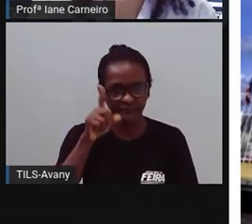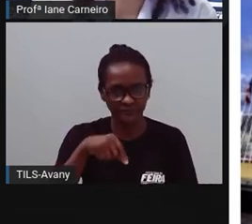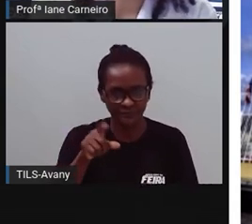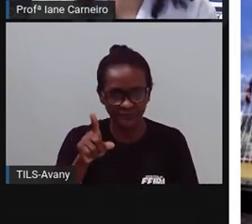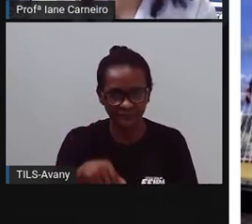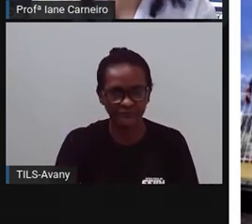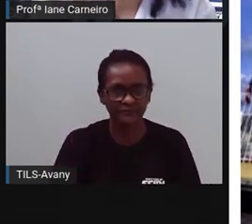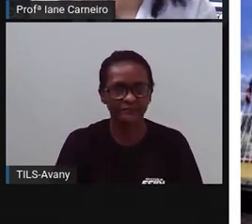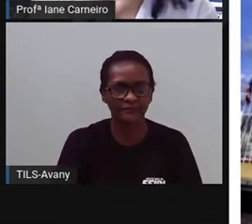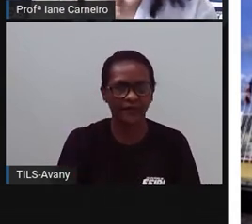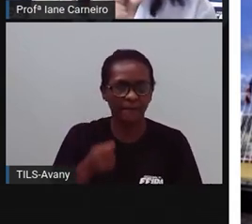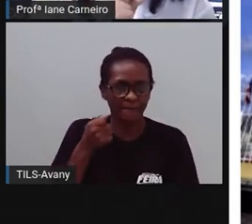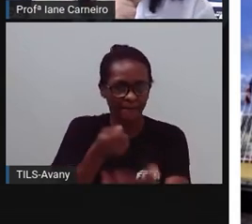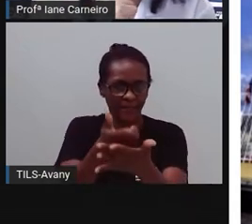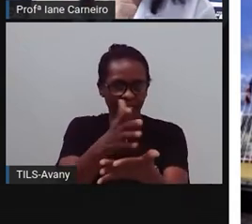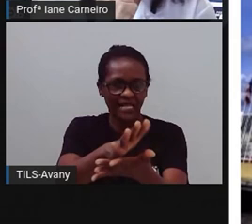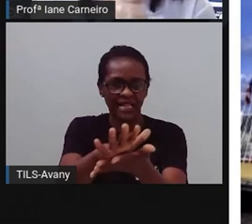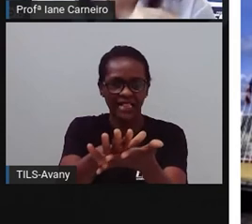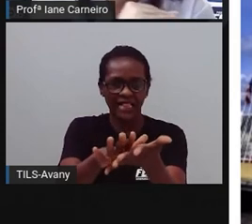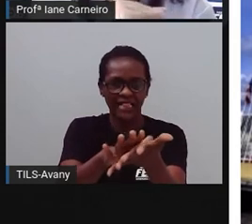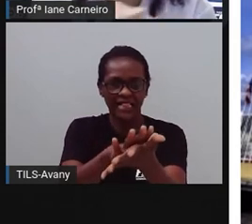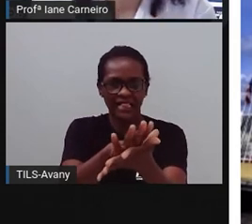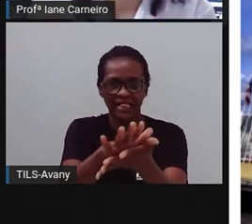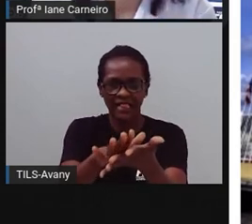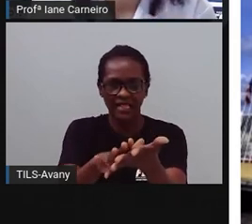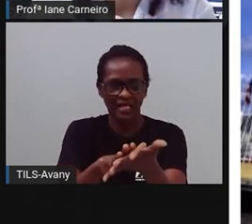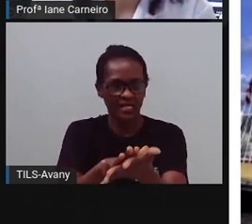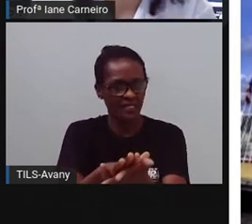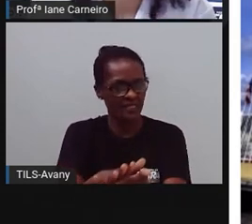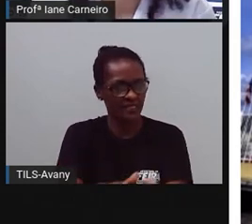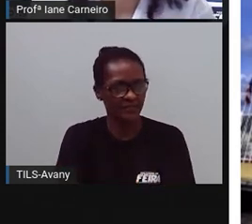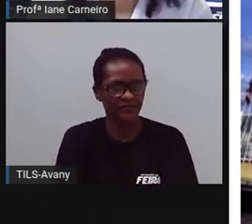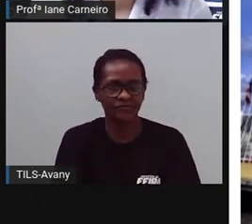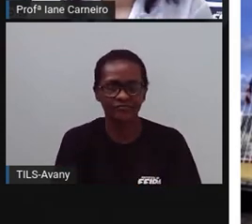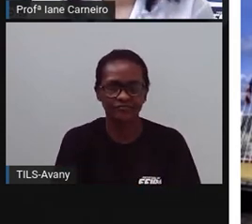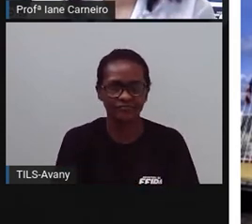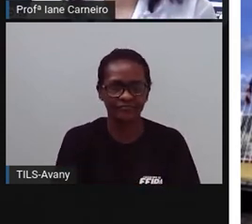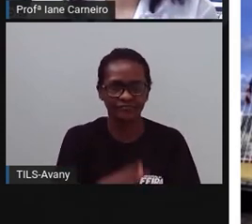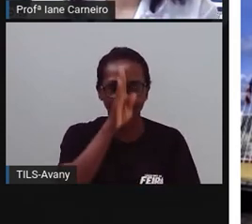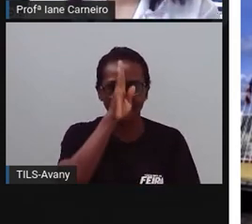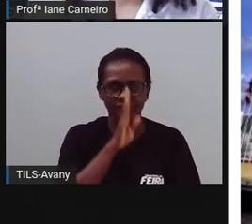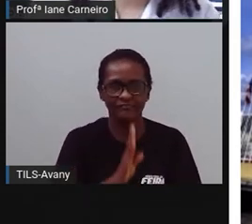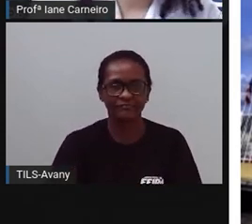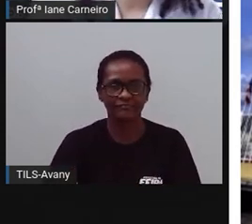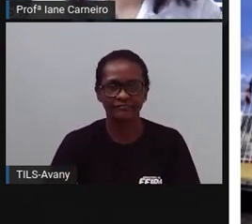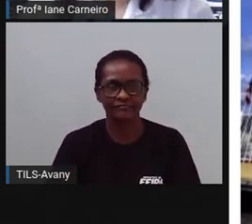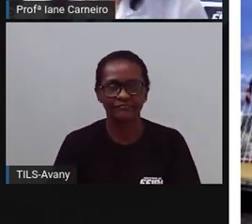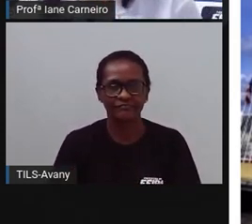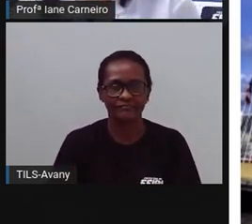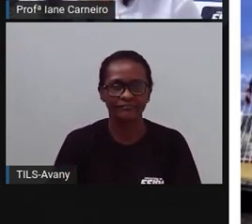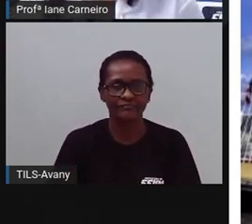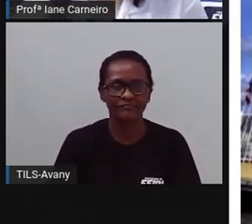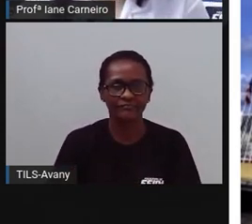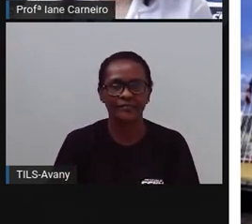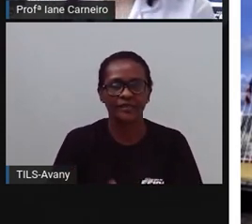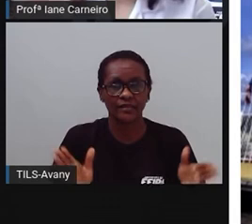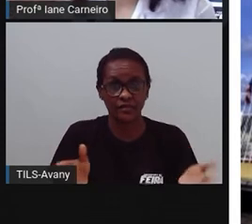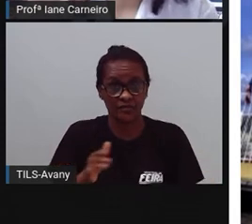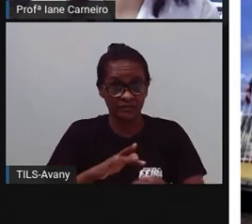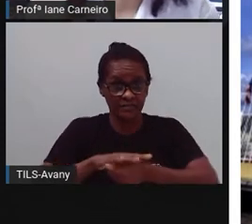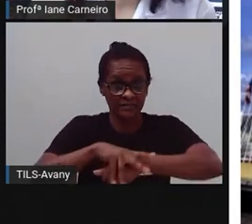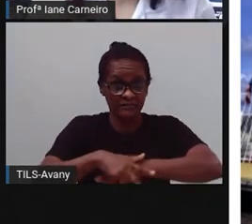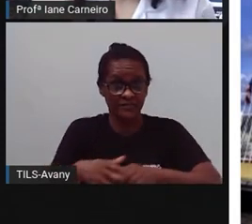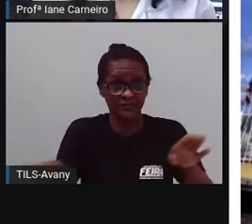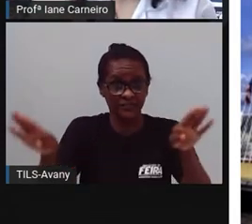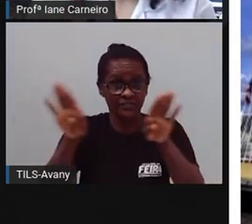gratuito. Todos os espaços que a PROA está mostrando para vocês são de graça. Não paga nada para entrar, né? Infelizmente, com a pandemia, eles estão fechados. Quando